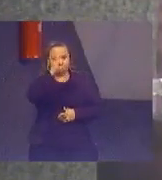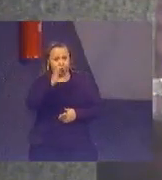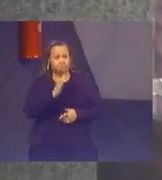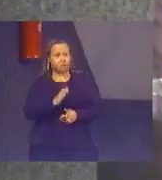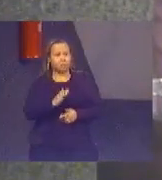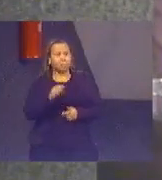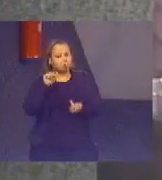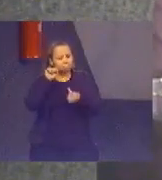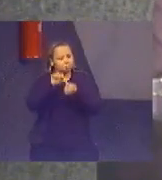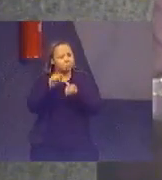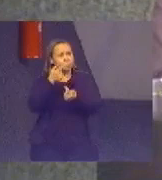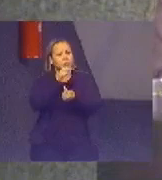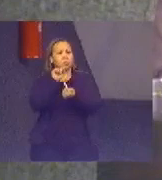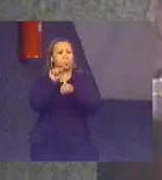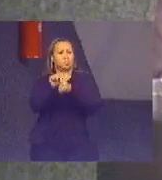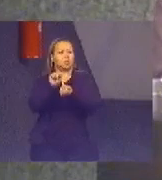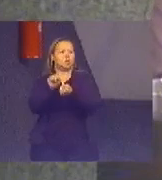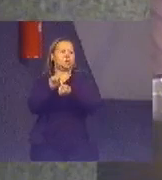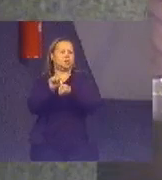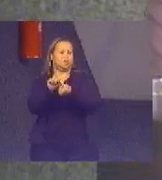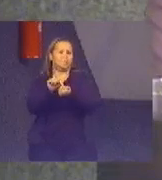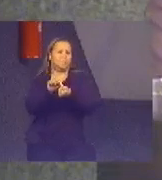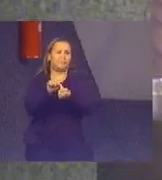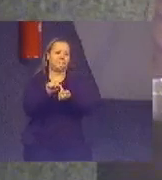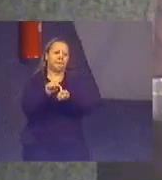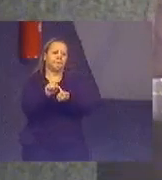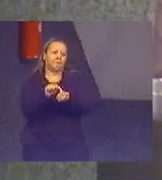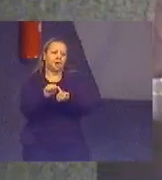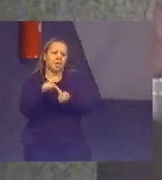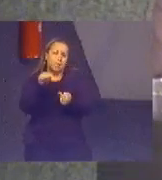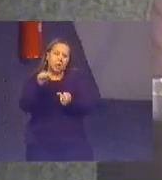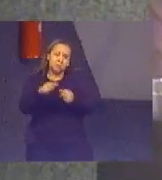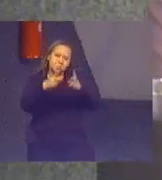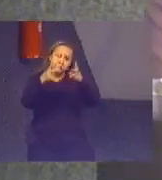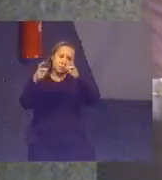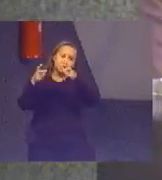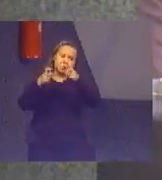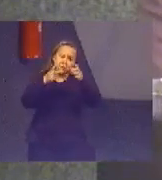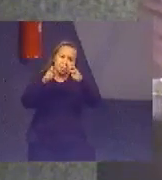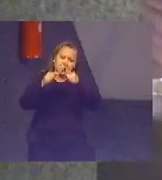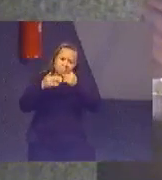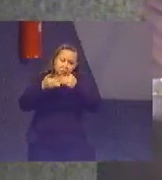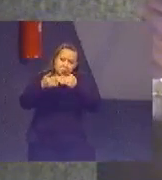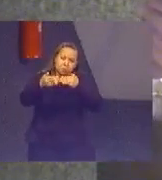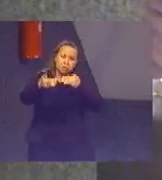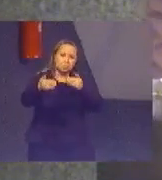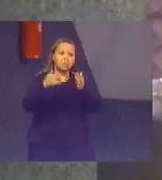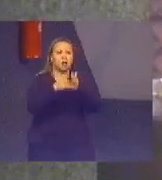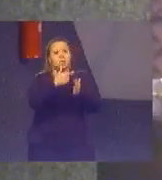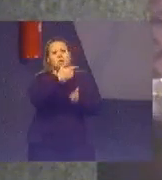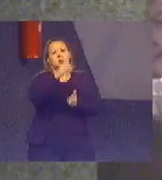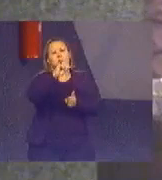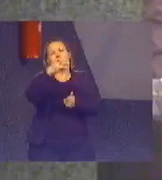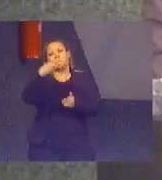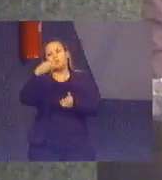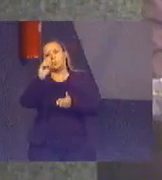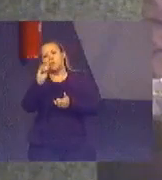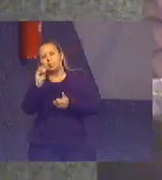objetivos numa perspectiva de longo prazo até 2030. Até mesmo porque